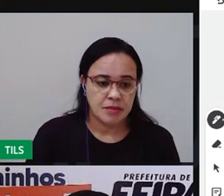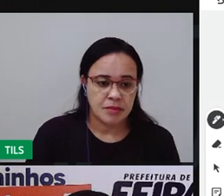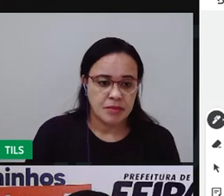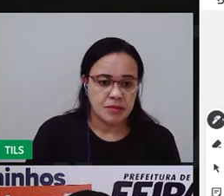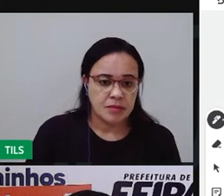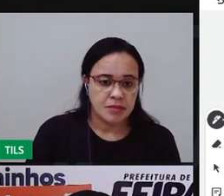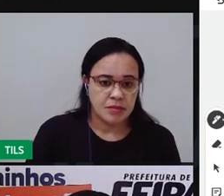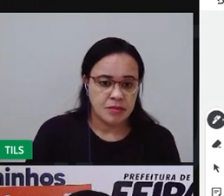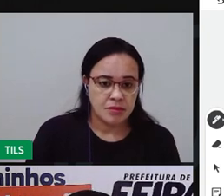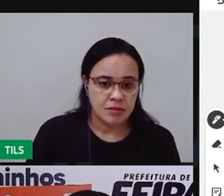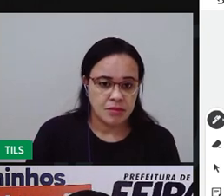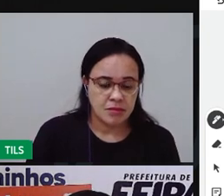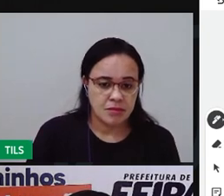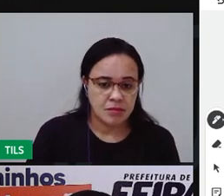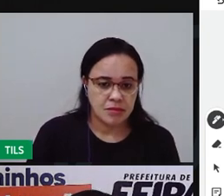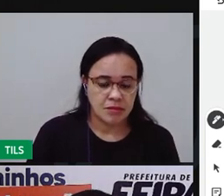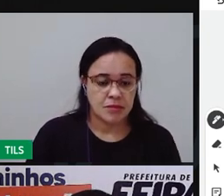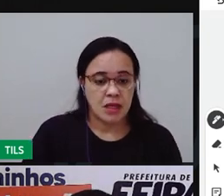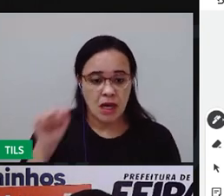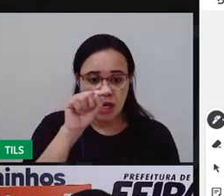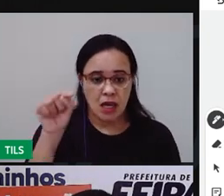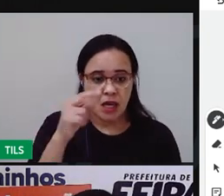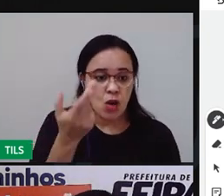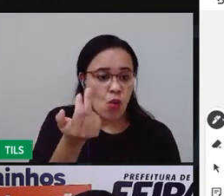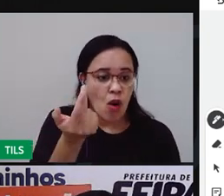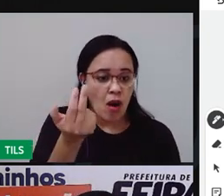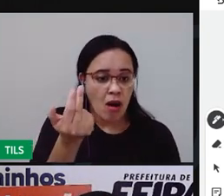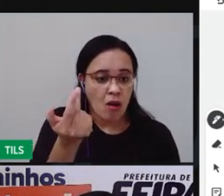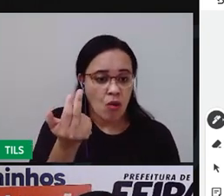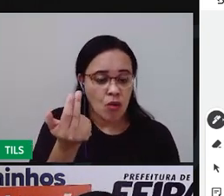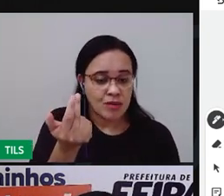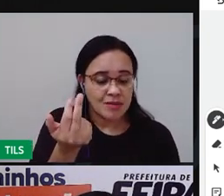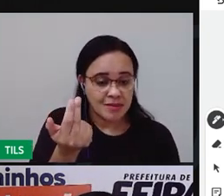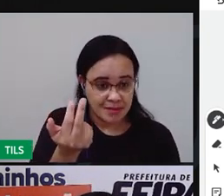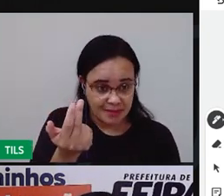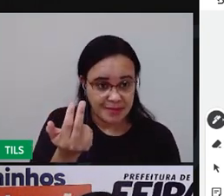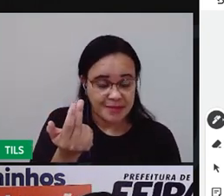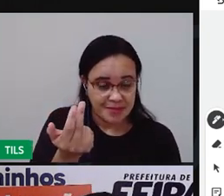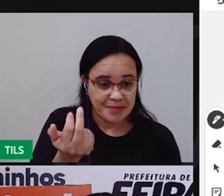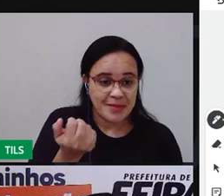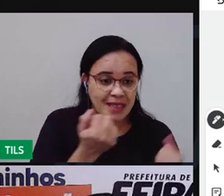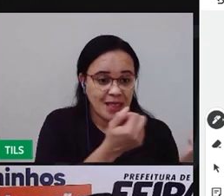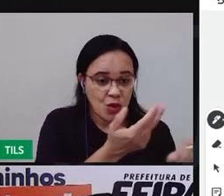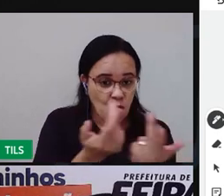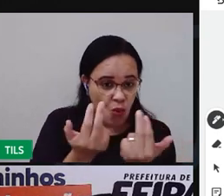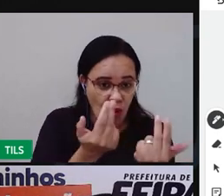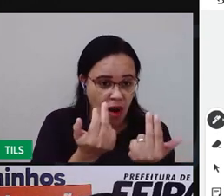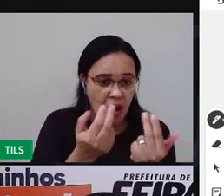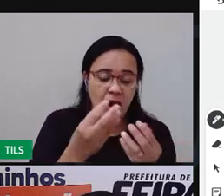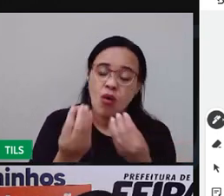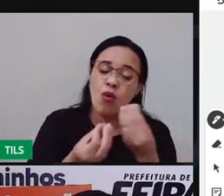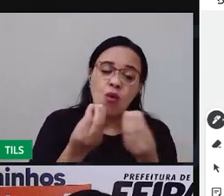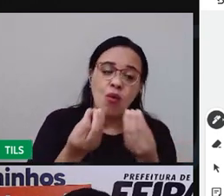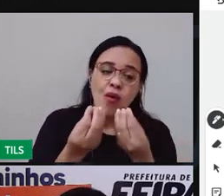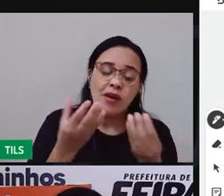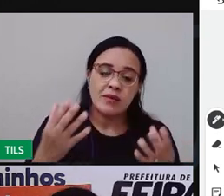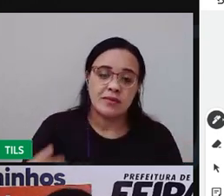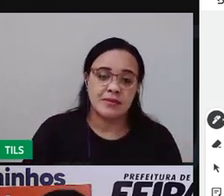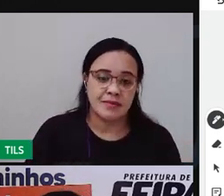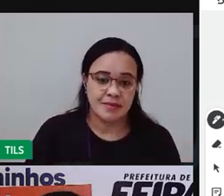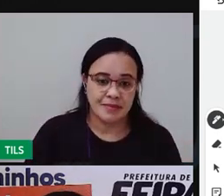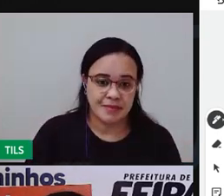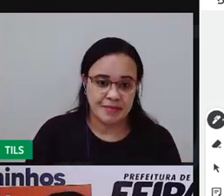Olha o símbolo de igualdade. É o símbolo de igual. Qual é o resultado dessa operação? A gente vai colocar